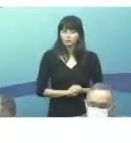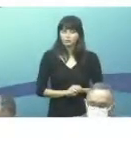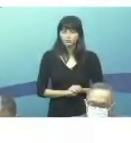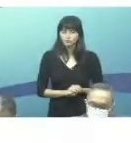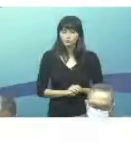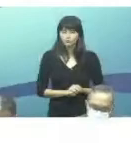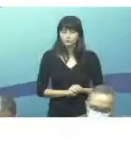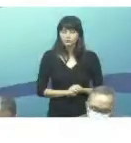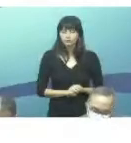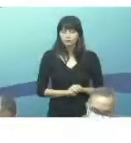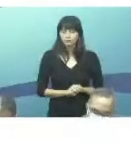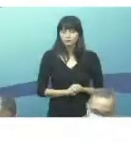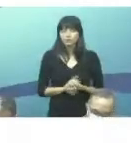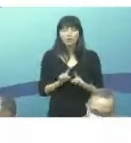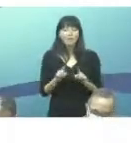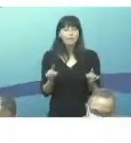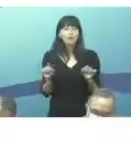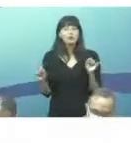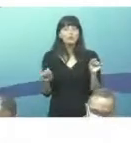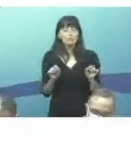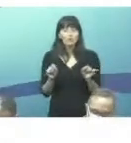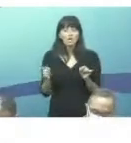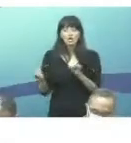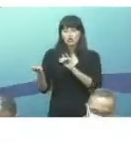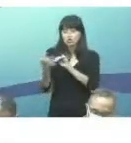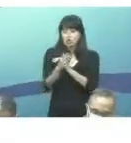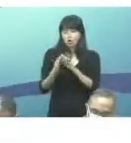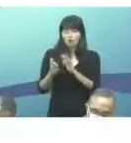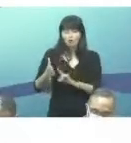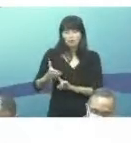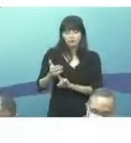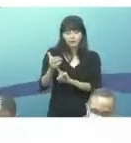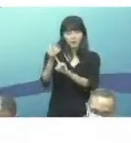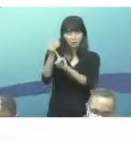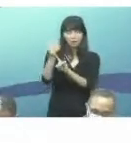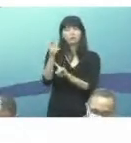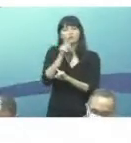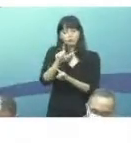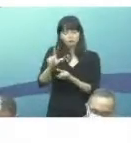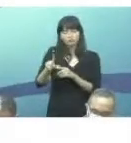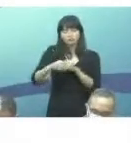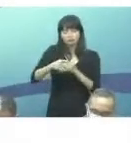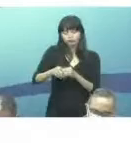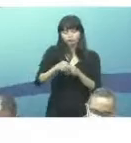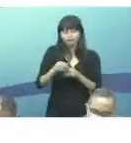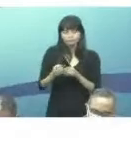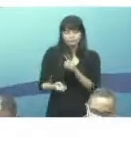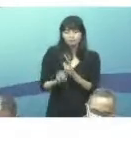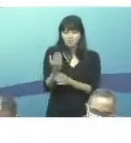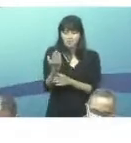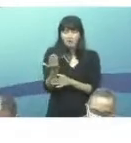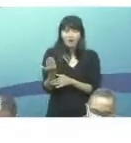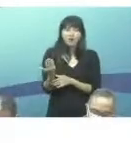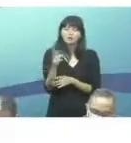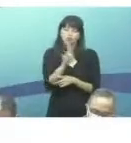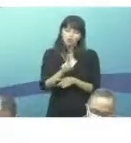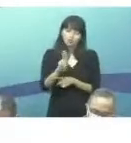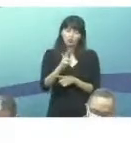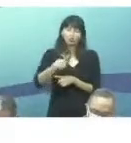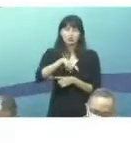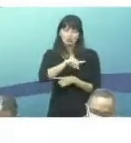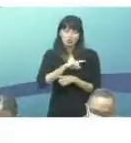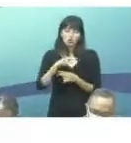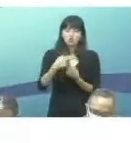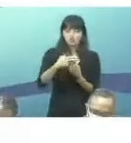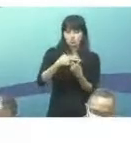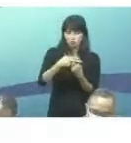Mas, mais do que isso, novas tecnologias estão sendo incorporadas, implementadas no nosso Sistema Único